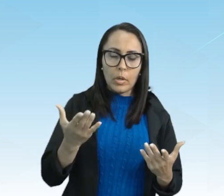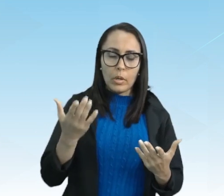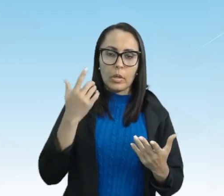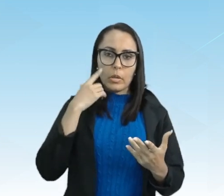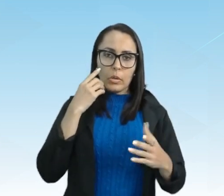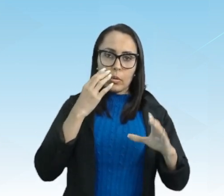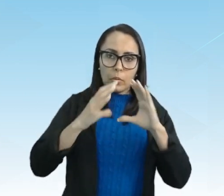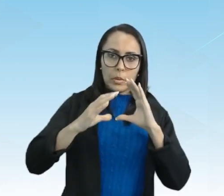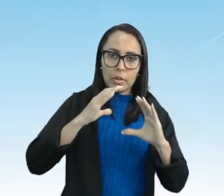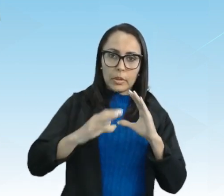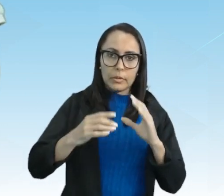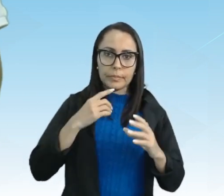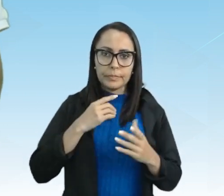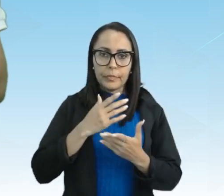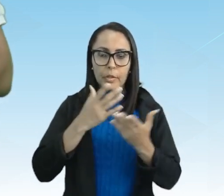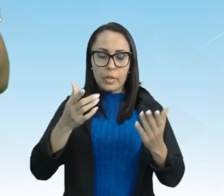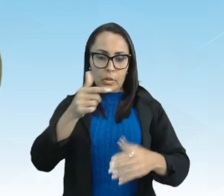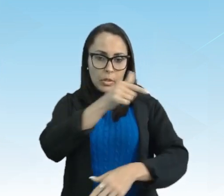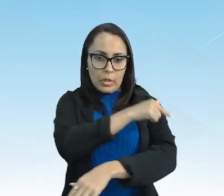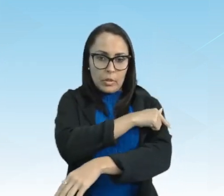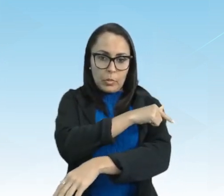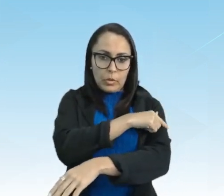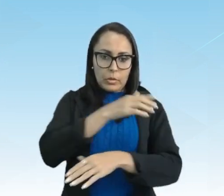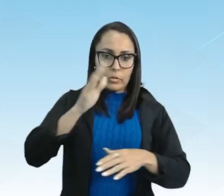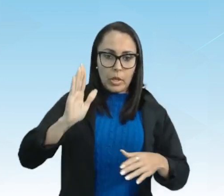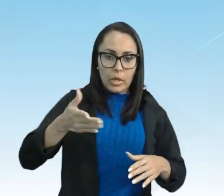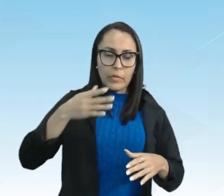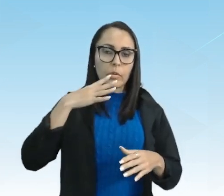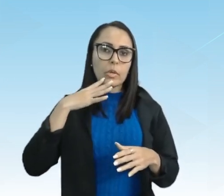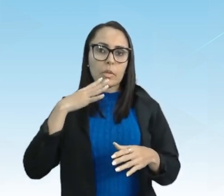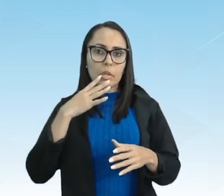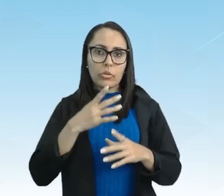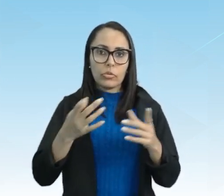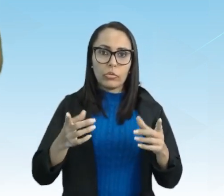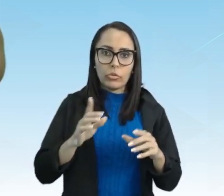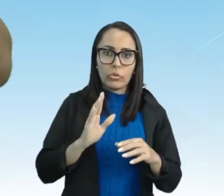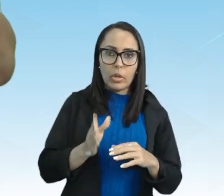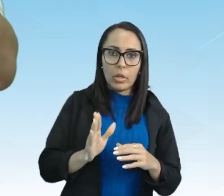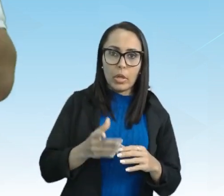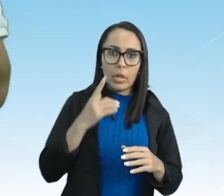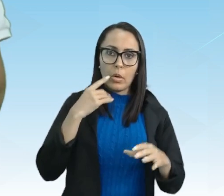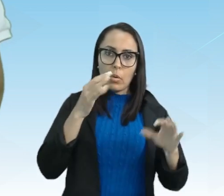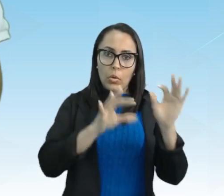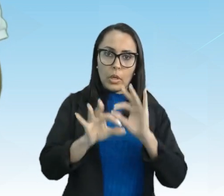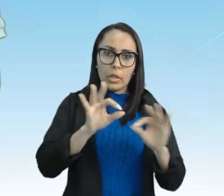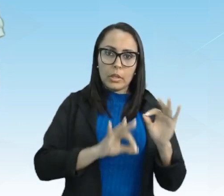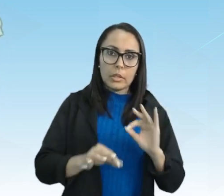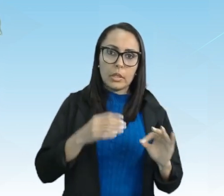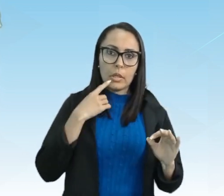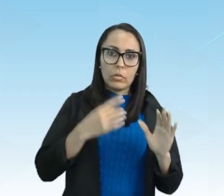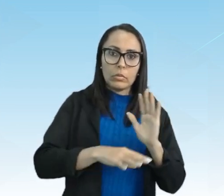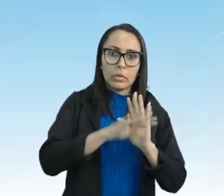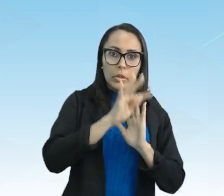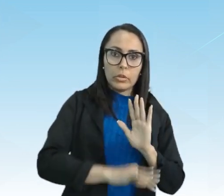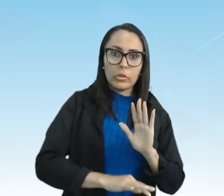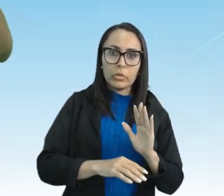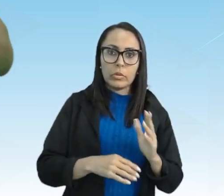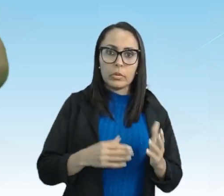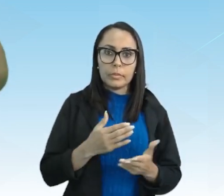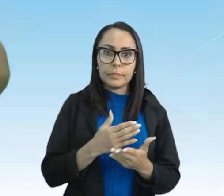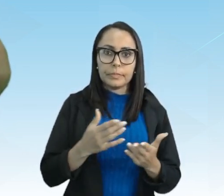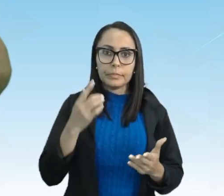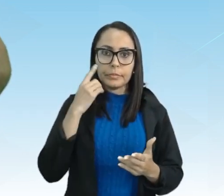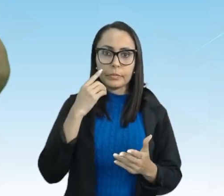estudantes do sétimo ano já devem conhecer, começar a organizar seus textos de forma